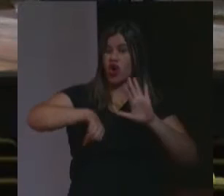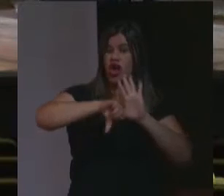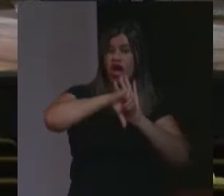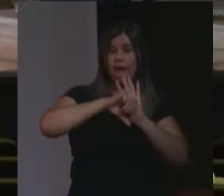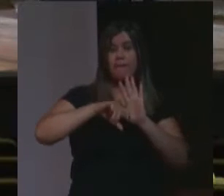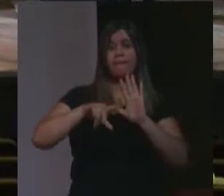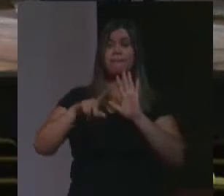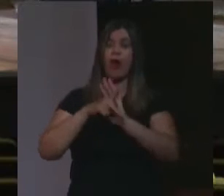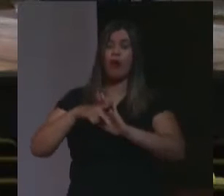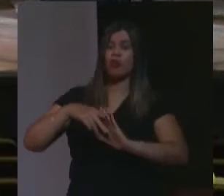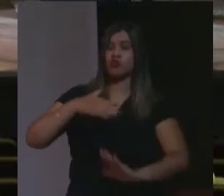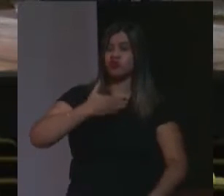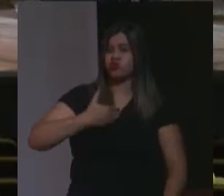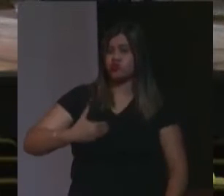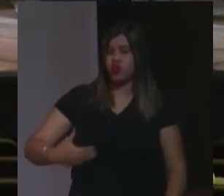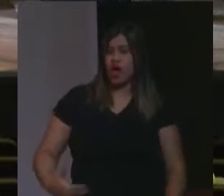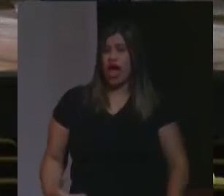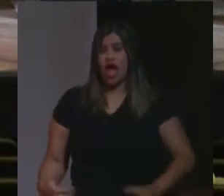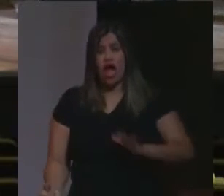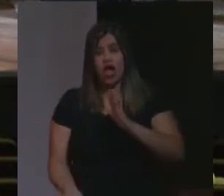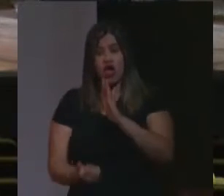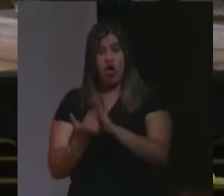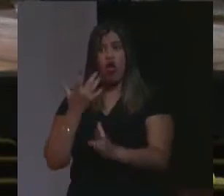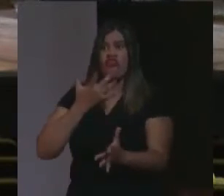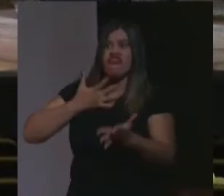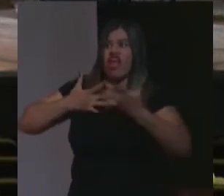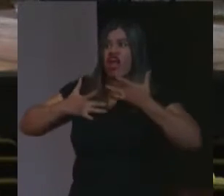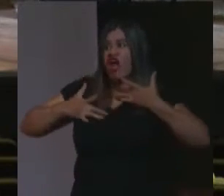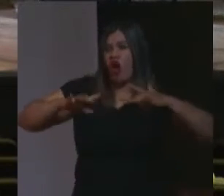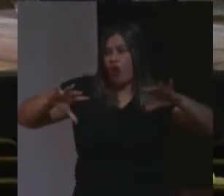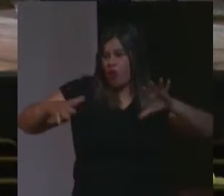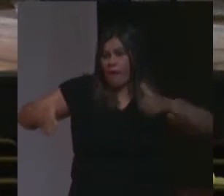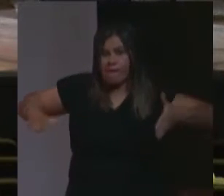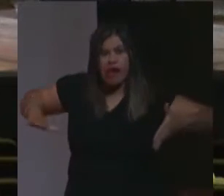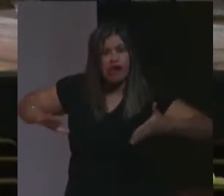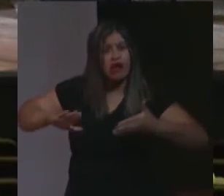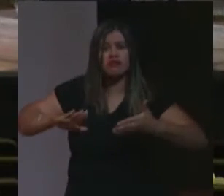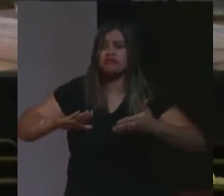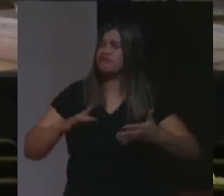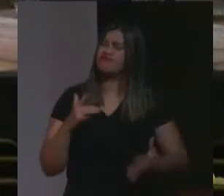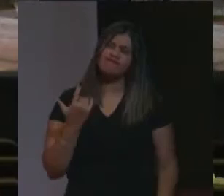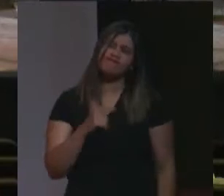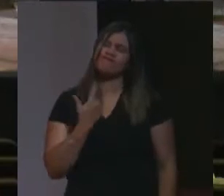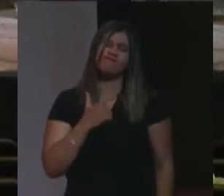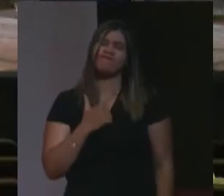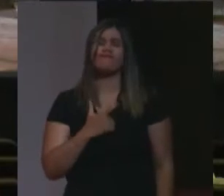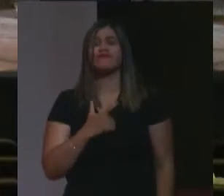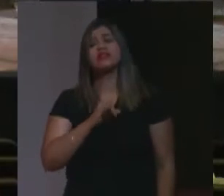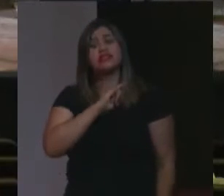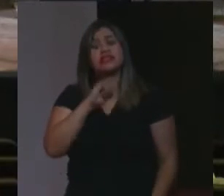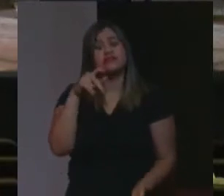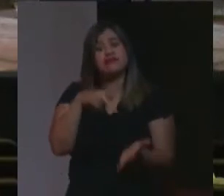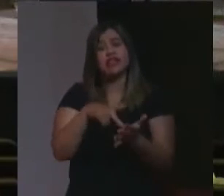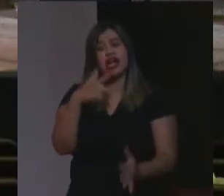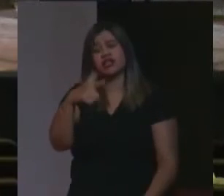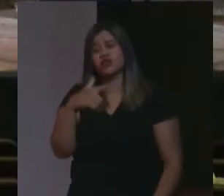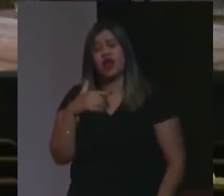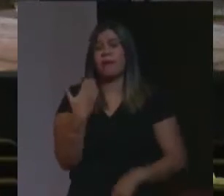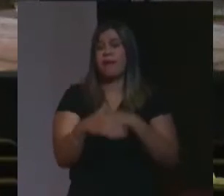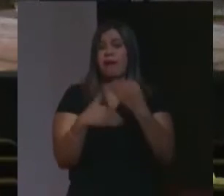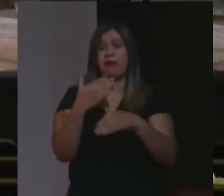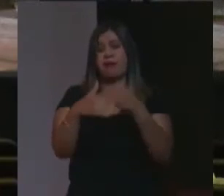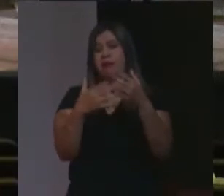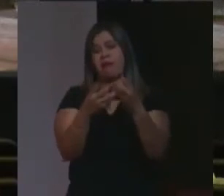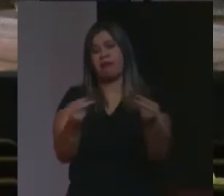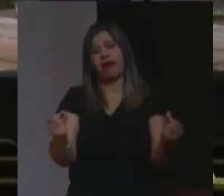governo foi criada com esta intenção. Isso não é verdade. e o que não é verdade não se sustenta e o que não é verdade